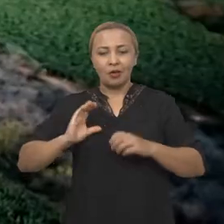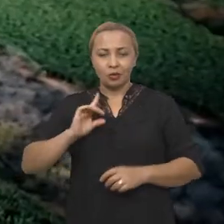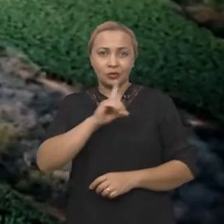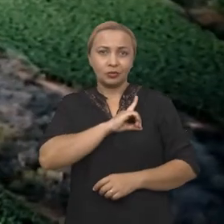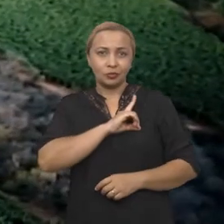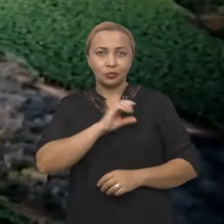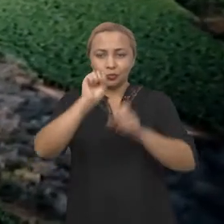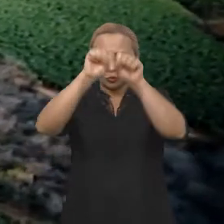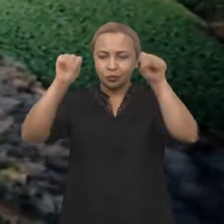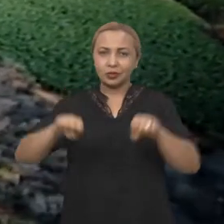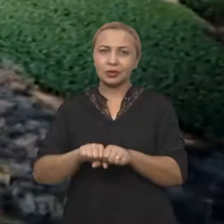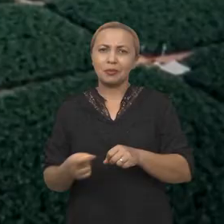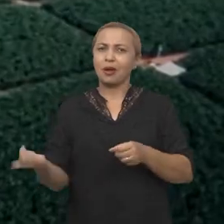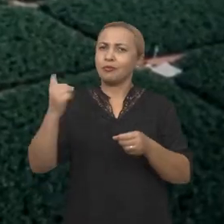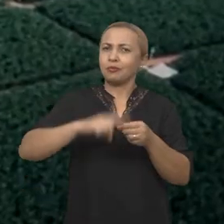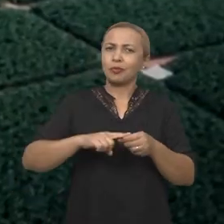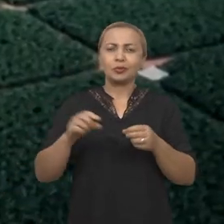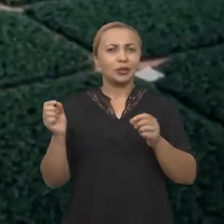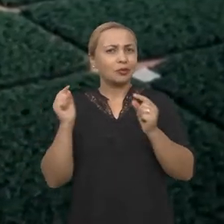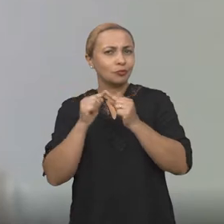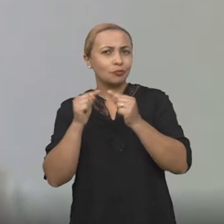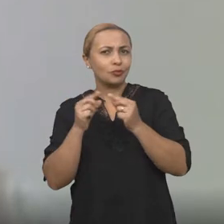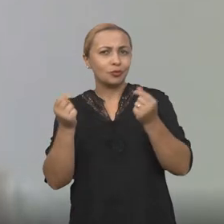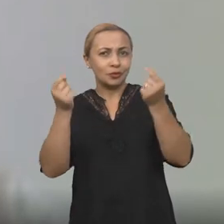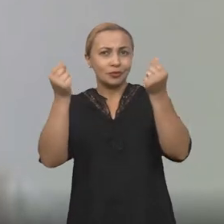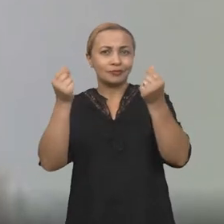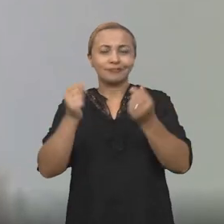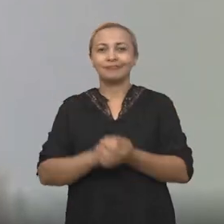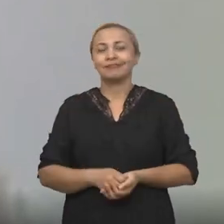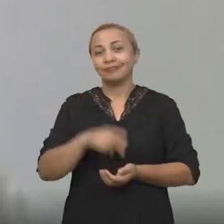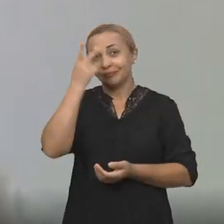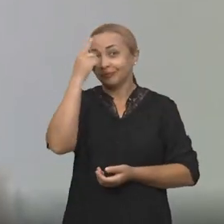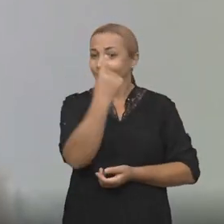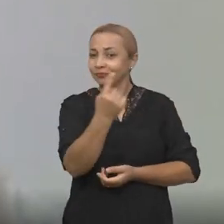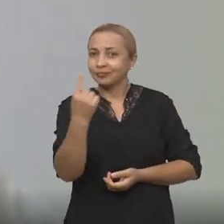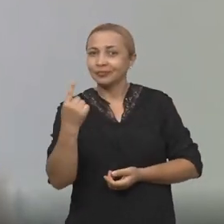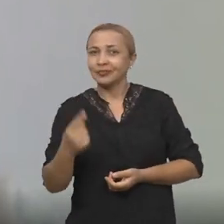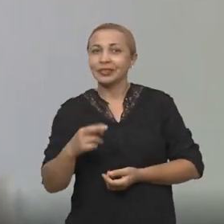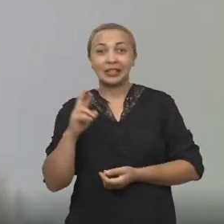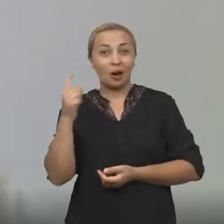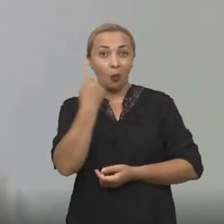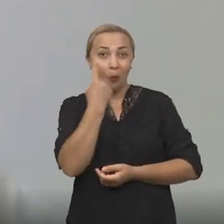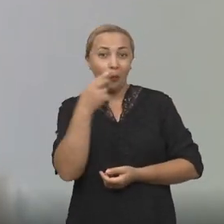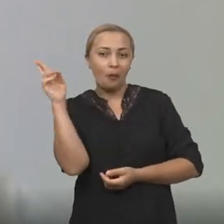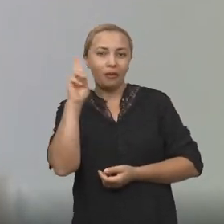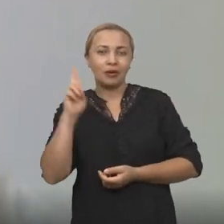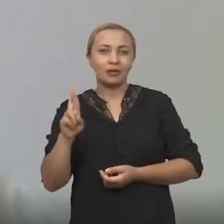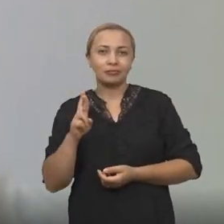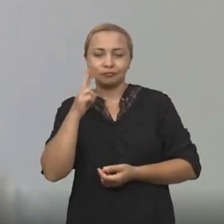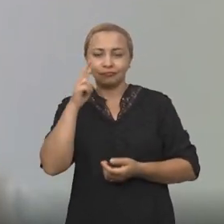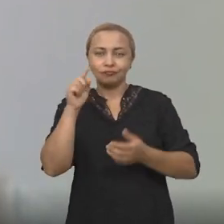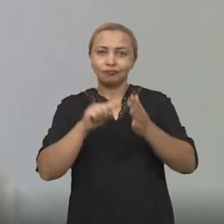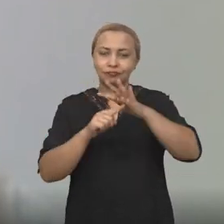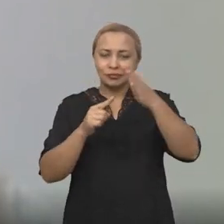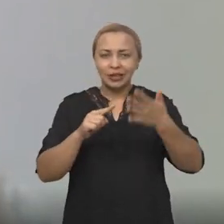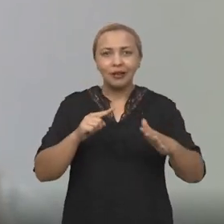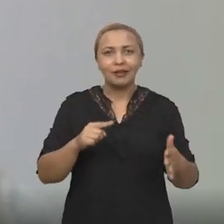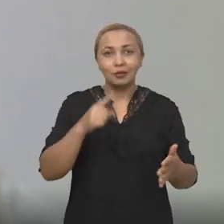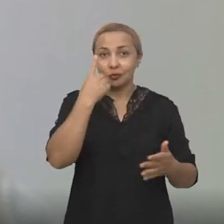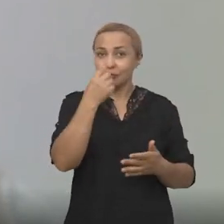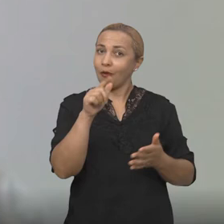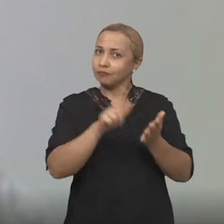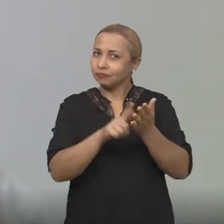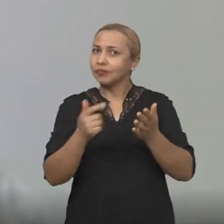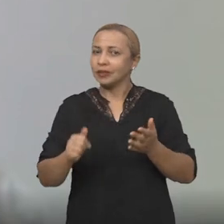assegura que o retorno desse investimento é garantido. Para cada real que você investe numa análise de folha, por exemplo,